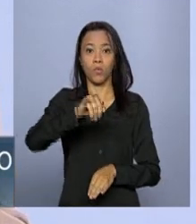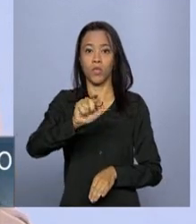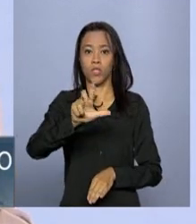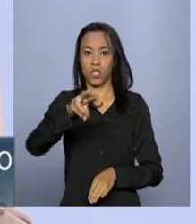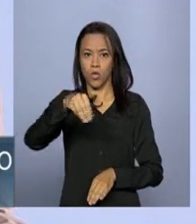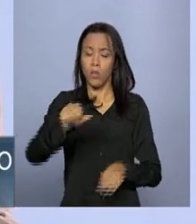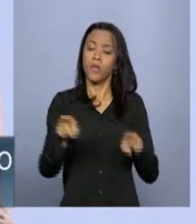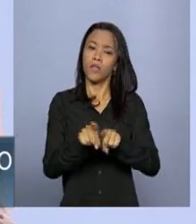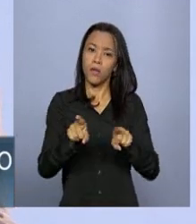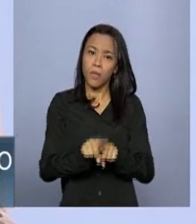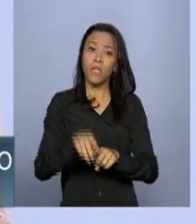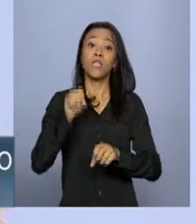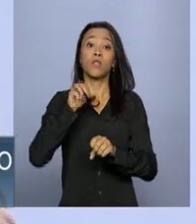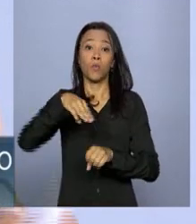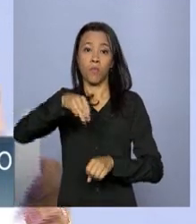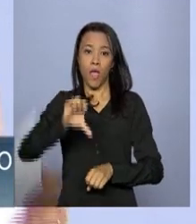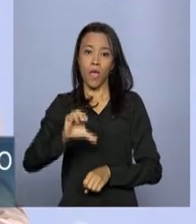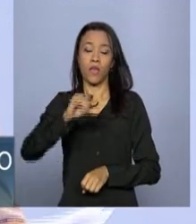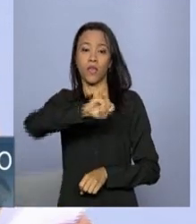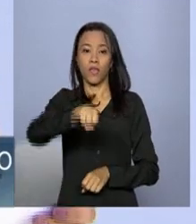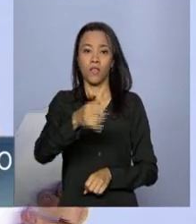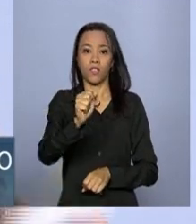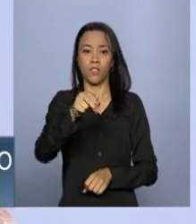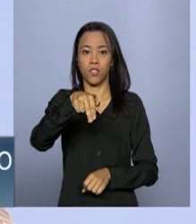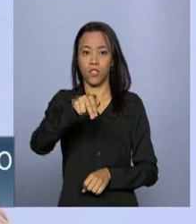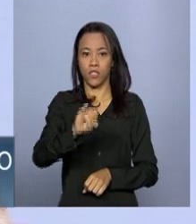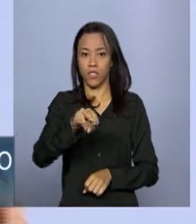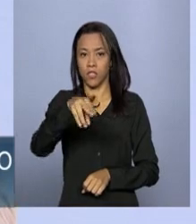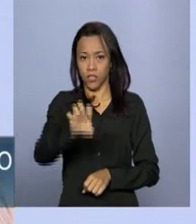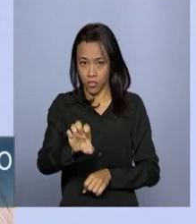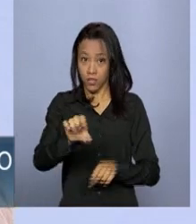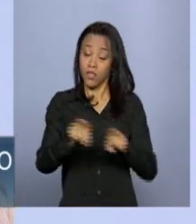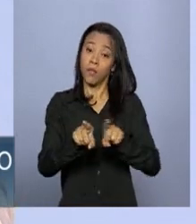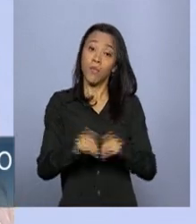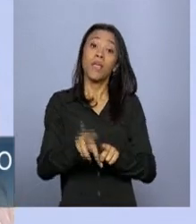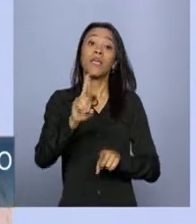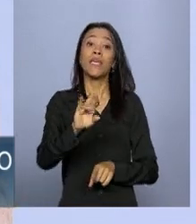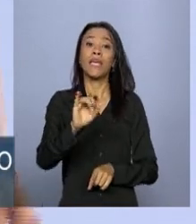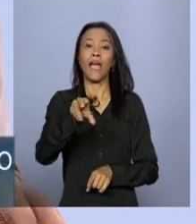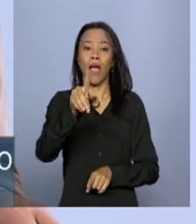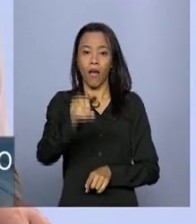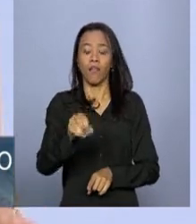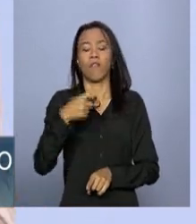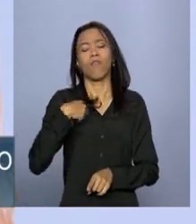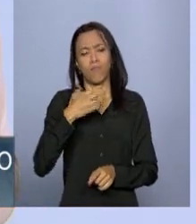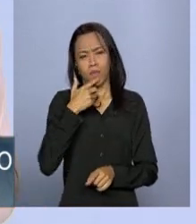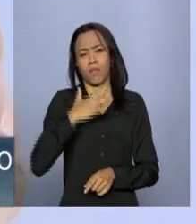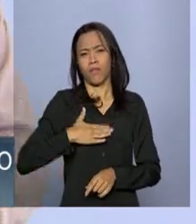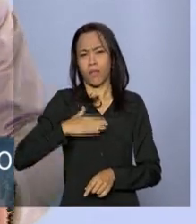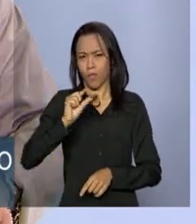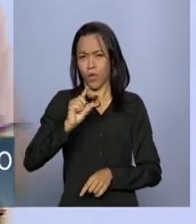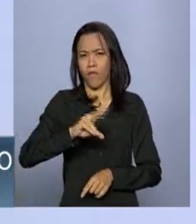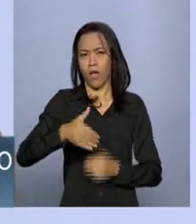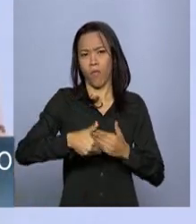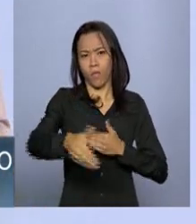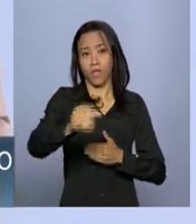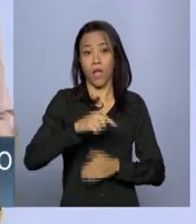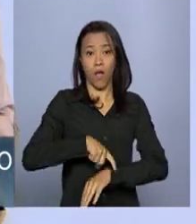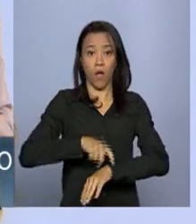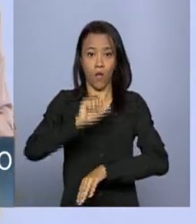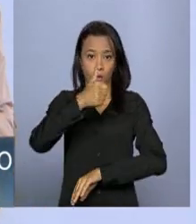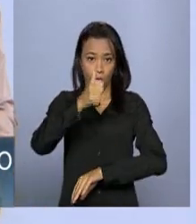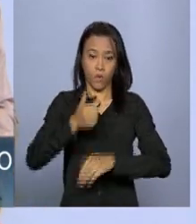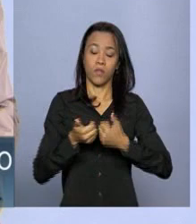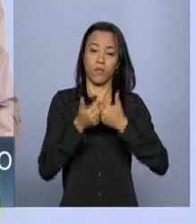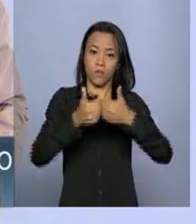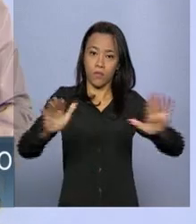Janine Ribeiro e das Comunicações, Ricardo Berzoini. A cerimônia está prevista para começar daqui a pouquinho, às 11 horas da manhã, e a